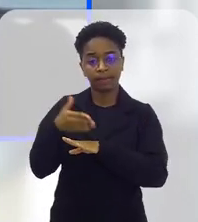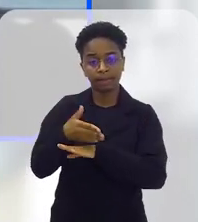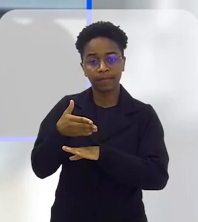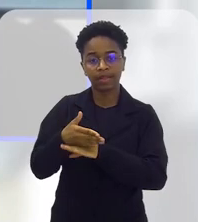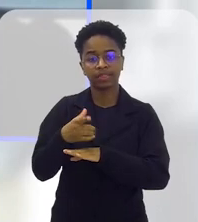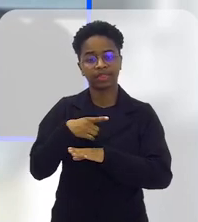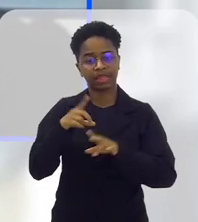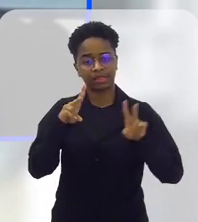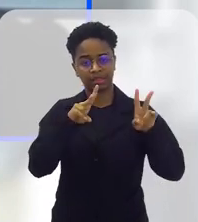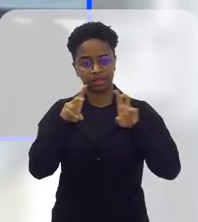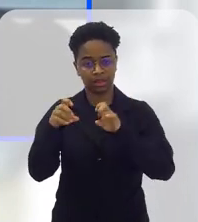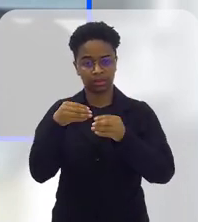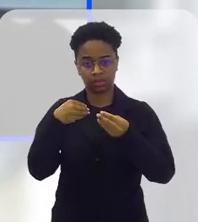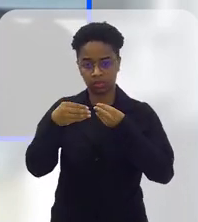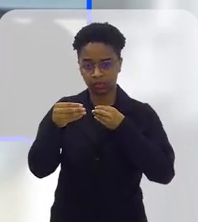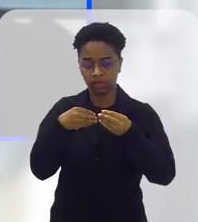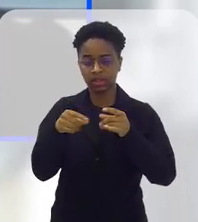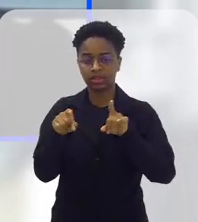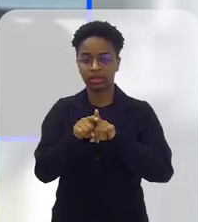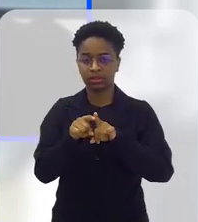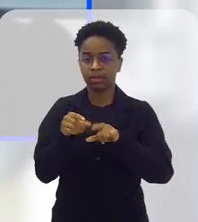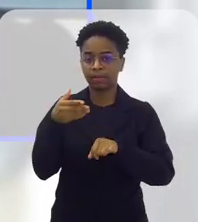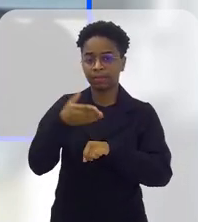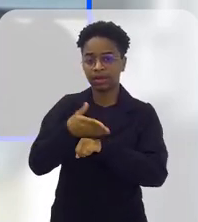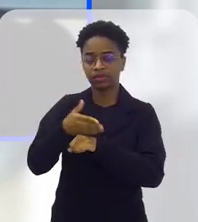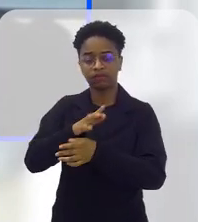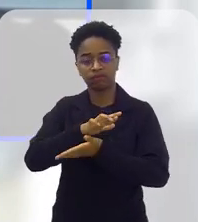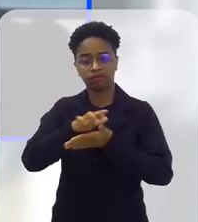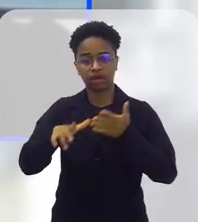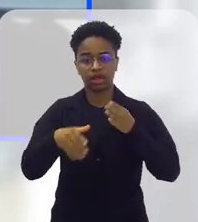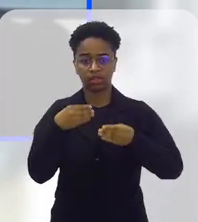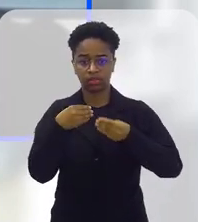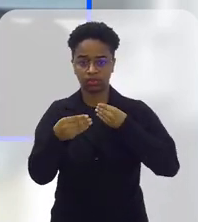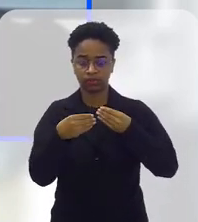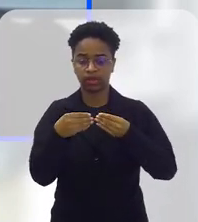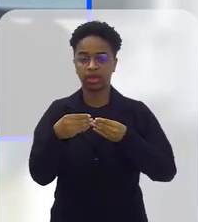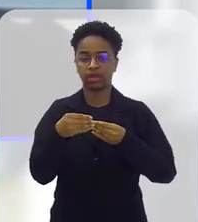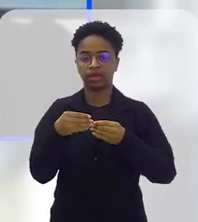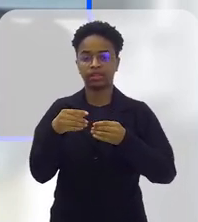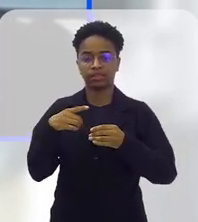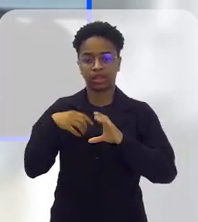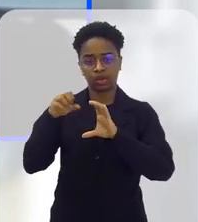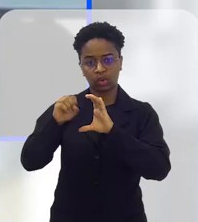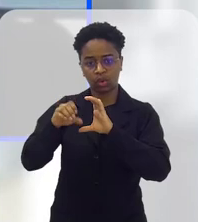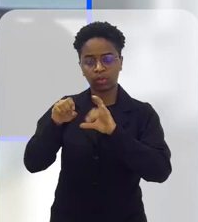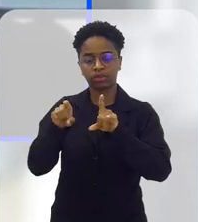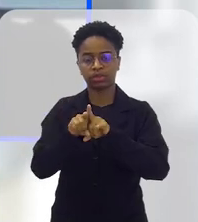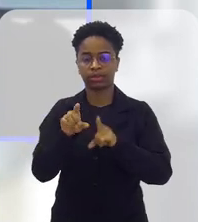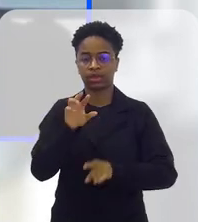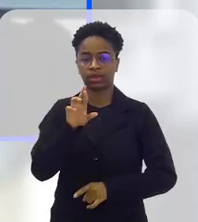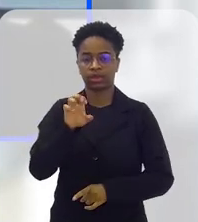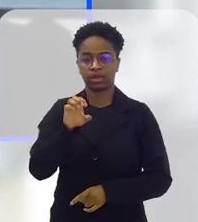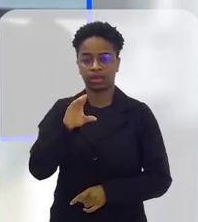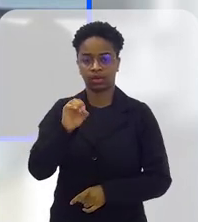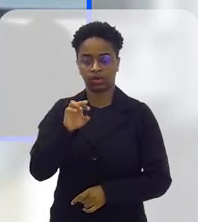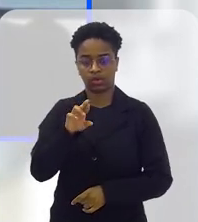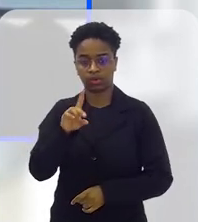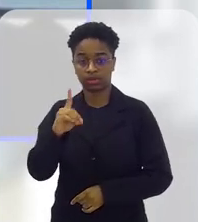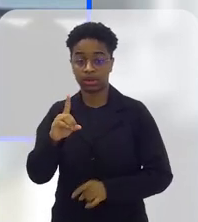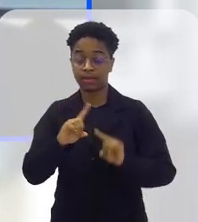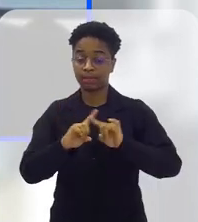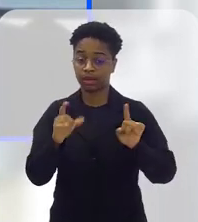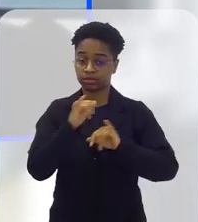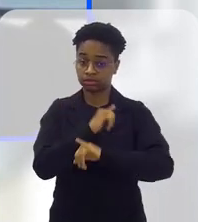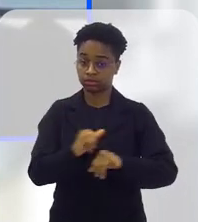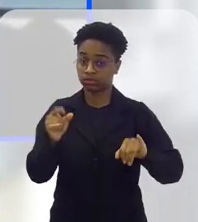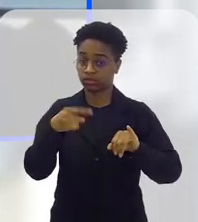Participamos de um tema de novela, né? A gente já participou de várias novelas, tanto da Record, tanto da Rede Globo. Mas o que queremos dizer